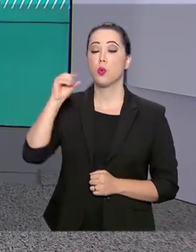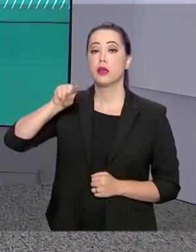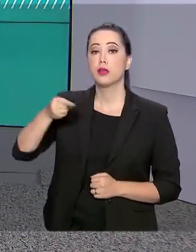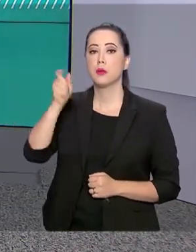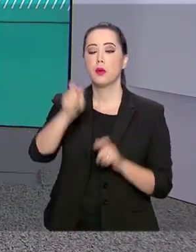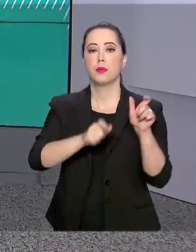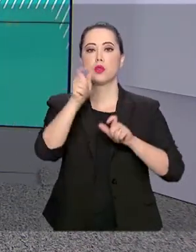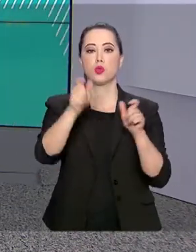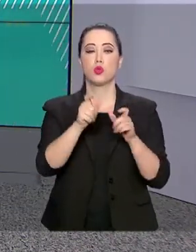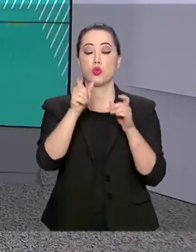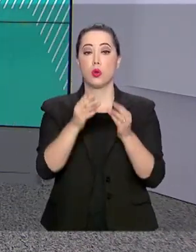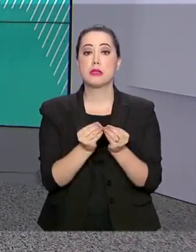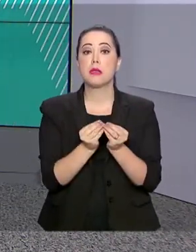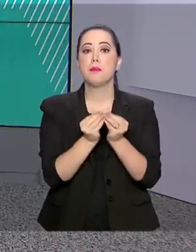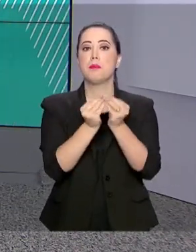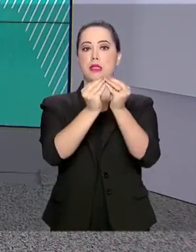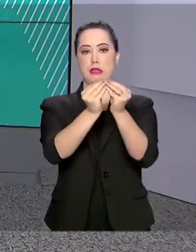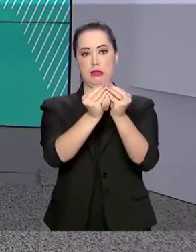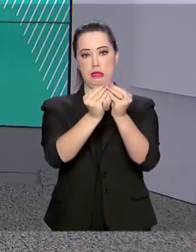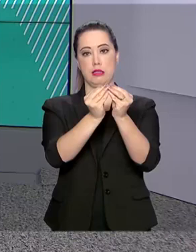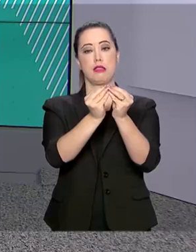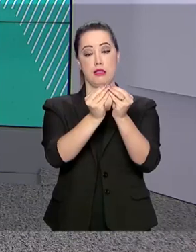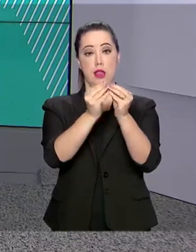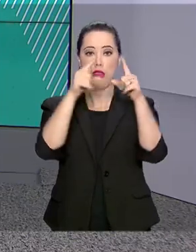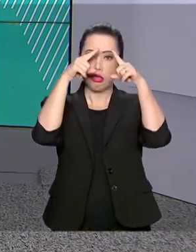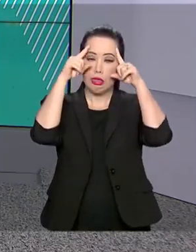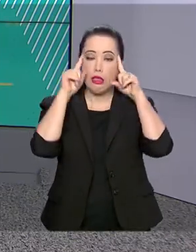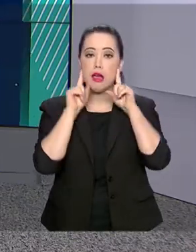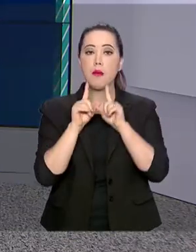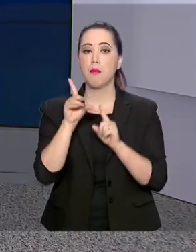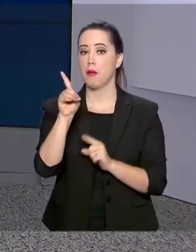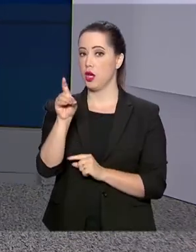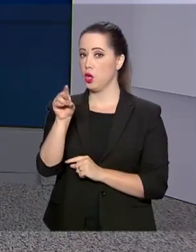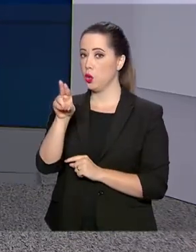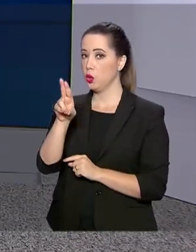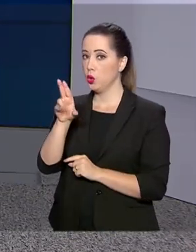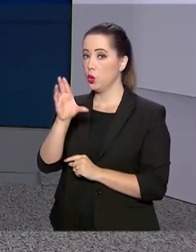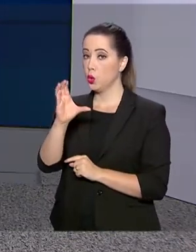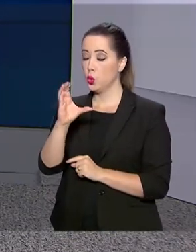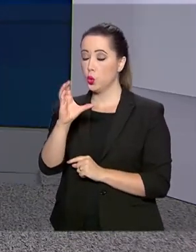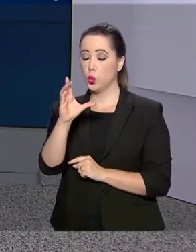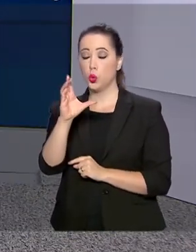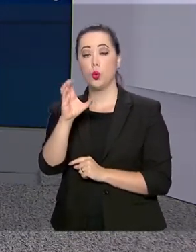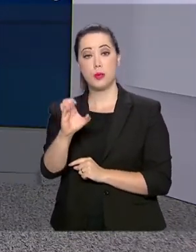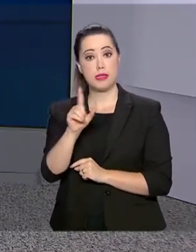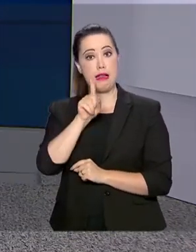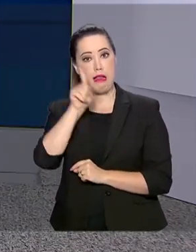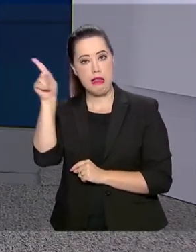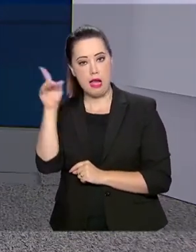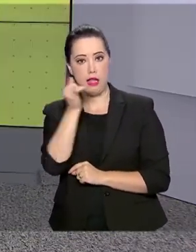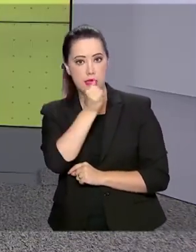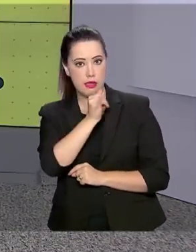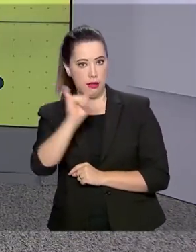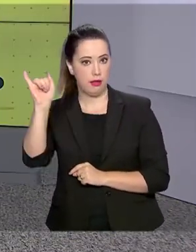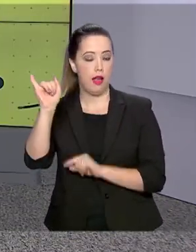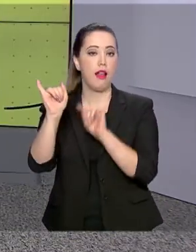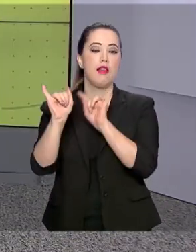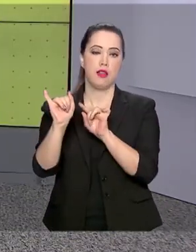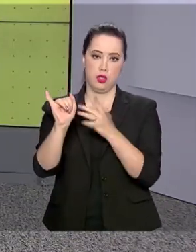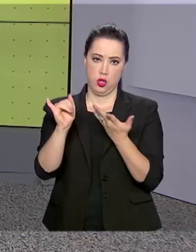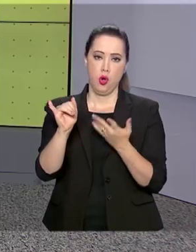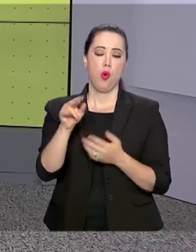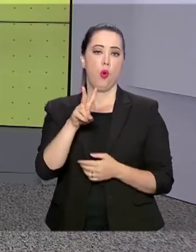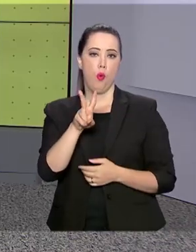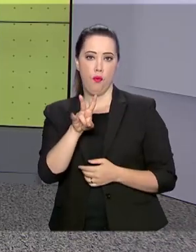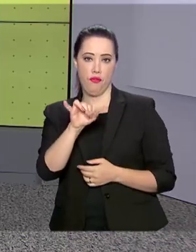esperadas na missa de canonização da irmã Dulce no Vaticano, na Itália. O vice-presidente Hamilton Mourão já está em Roma para a cerimônia. Ele